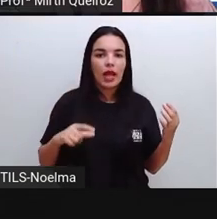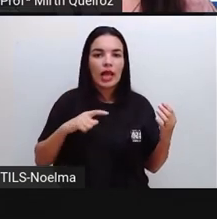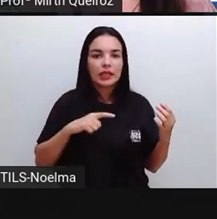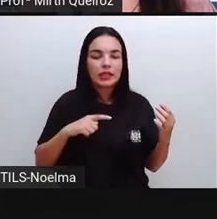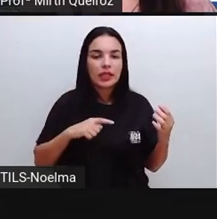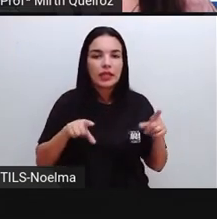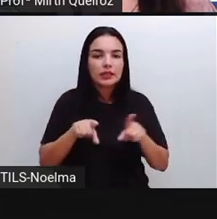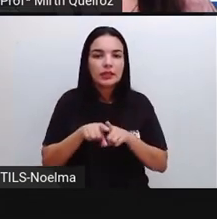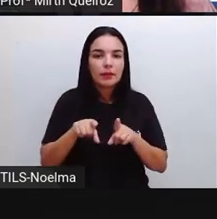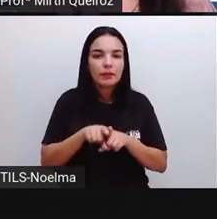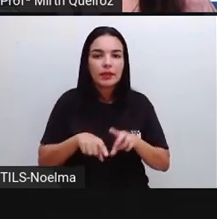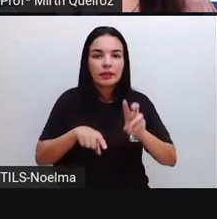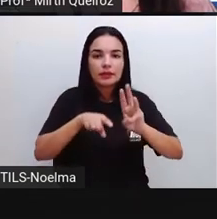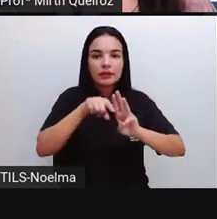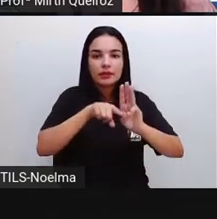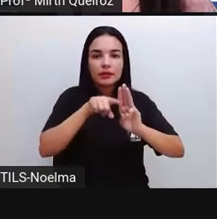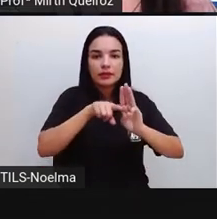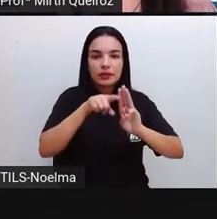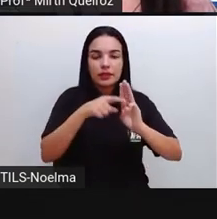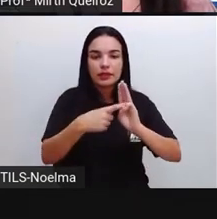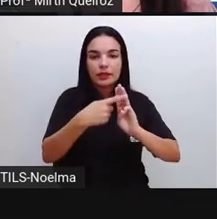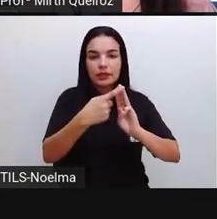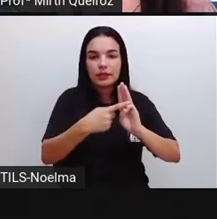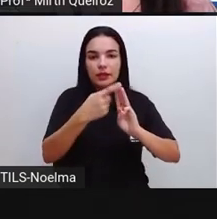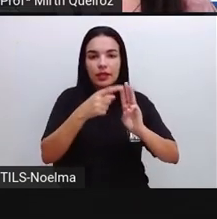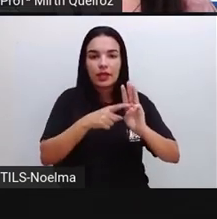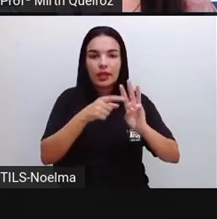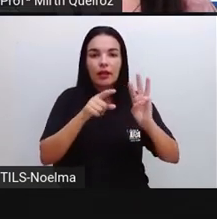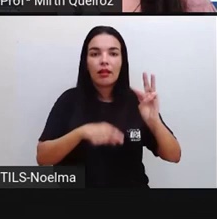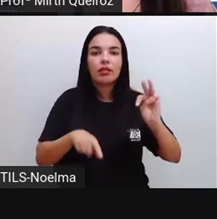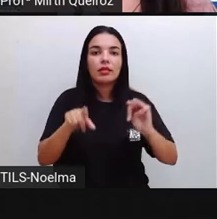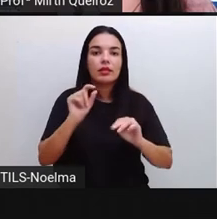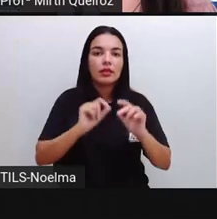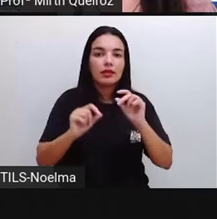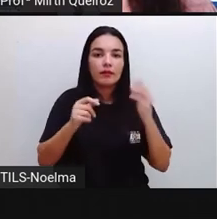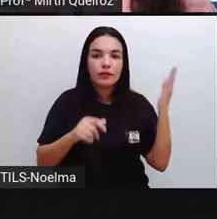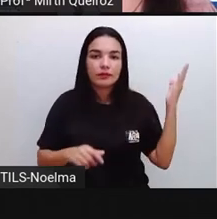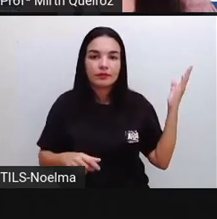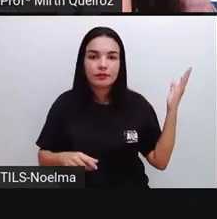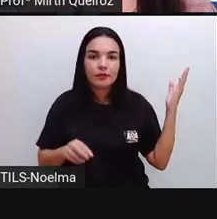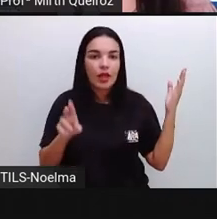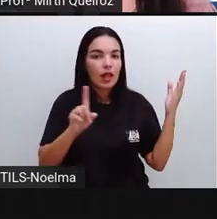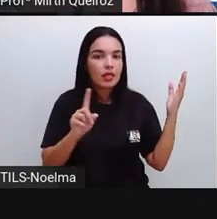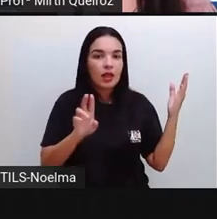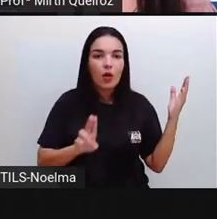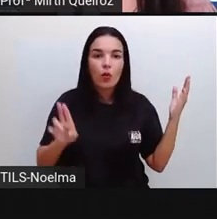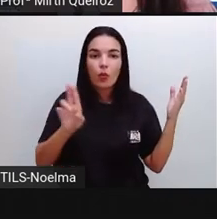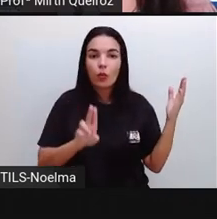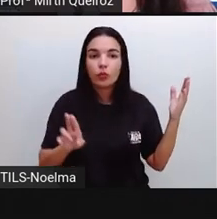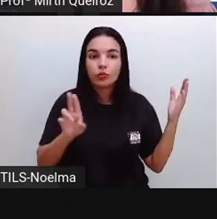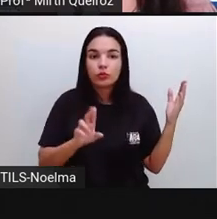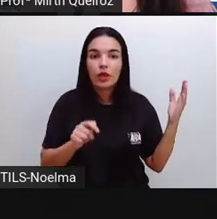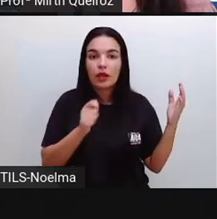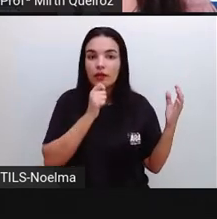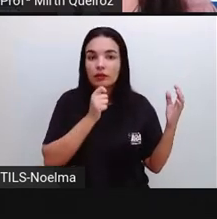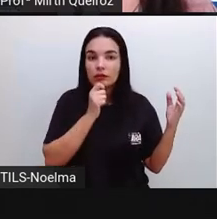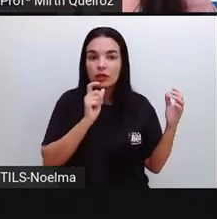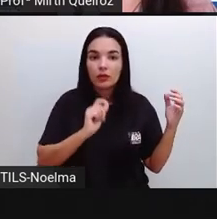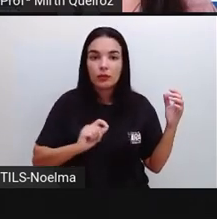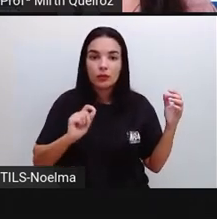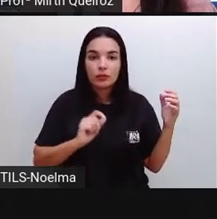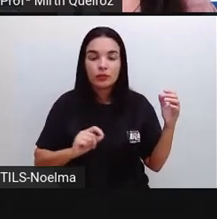centenas de litros e as dezenas de litros que são utilizados aí, que não são utilizados na verdade para realizar